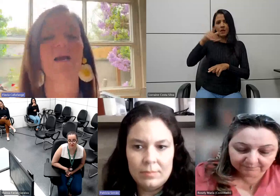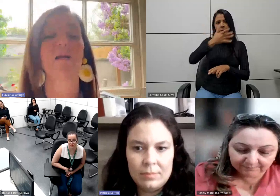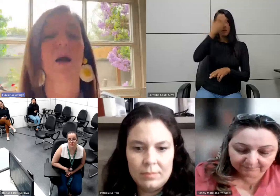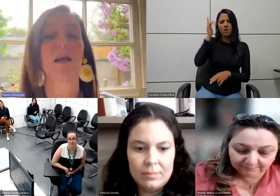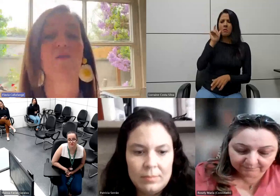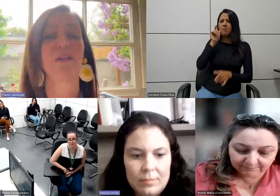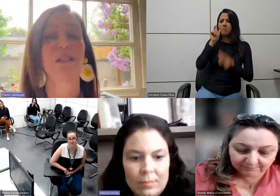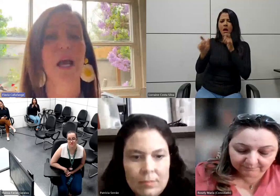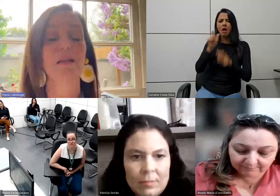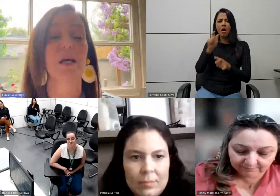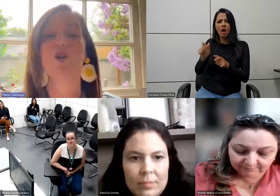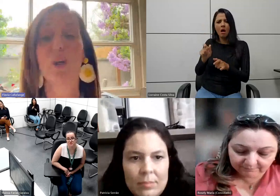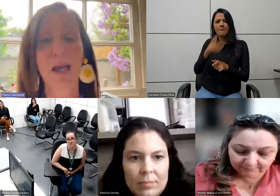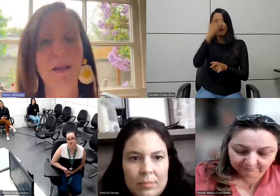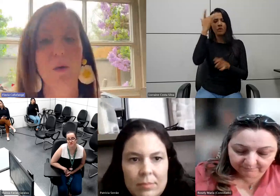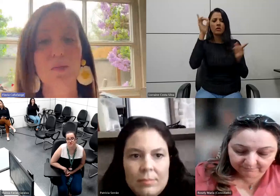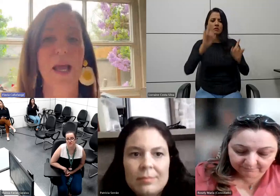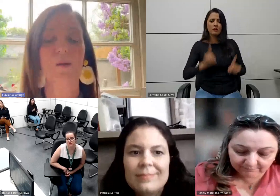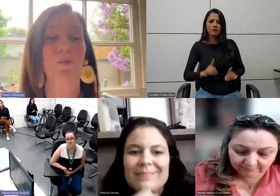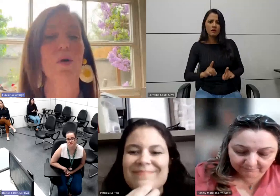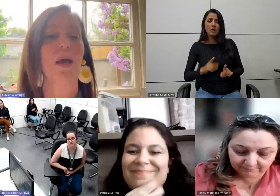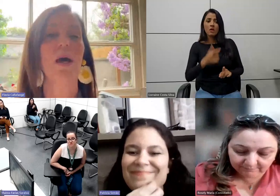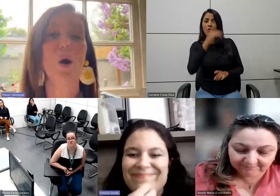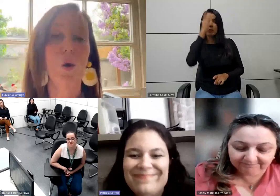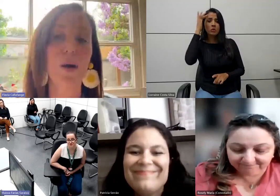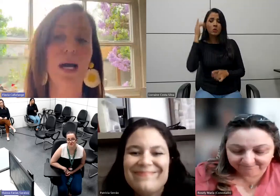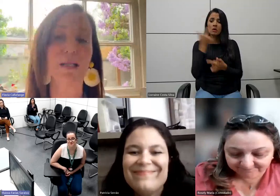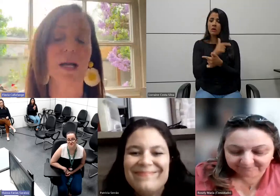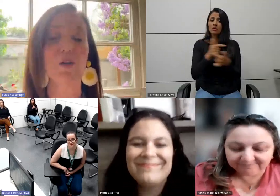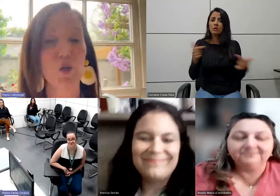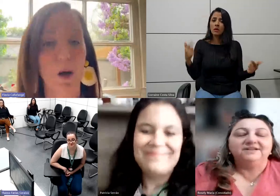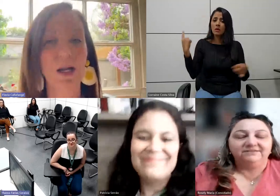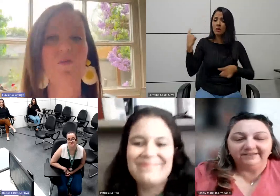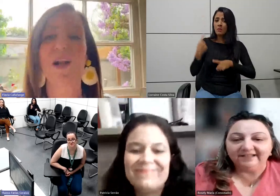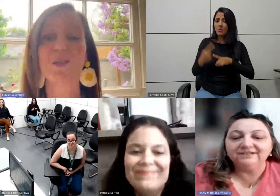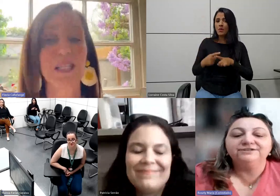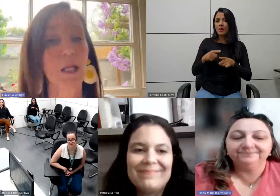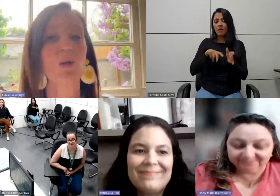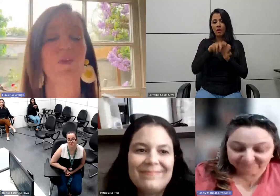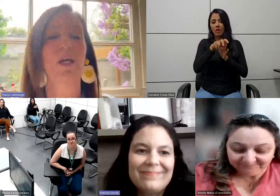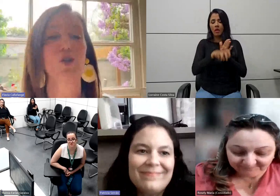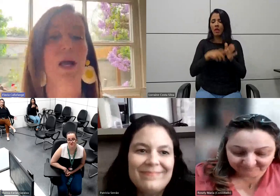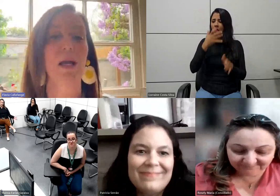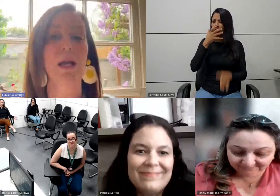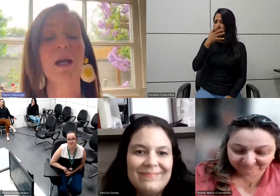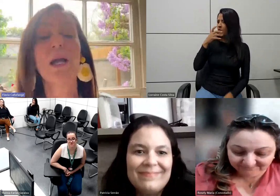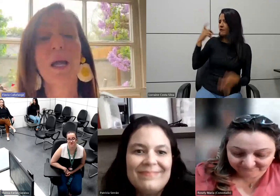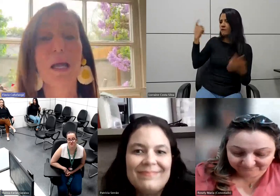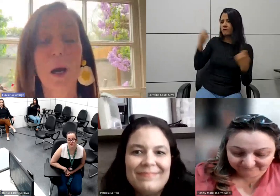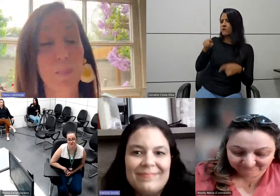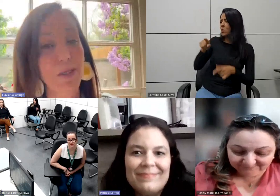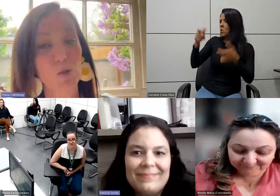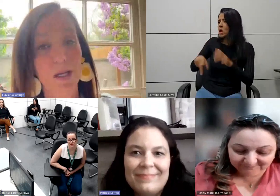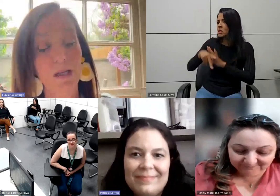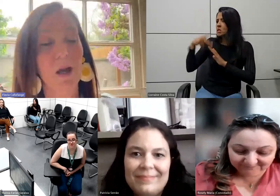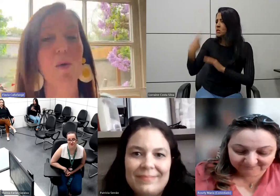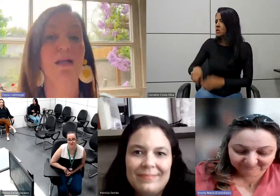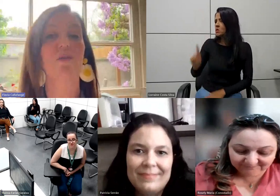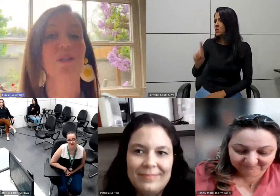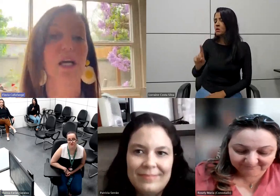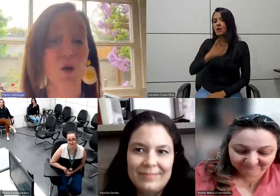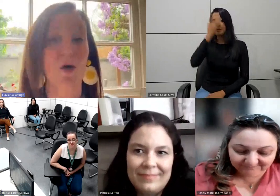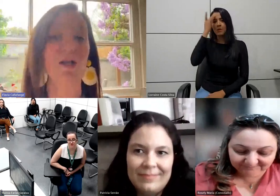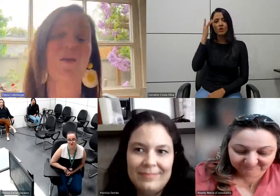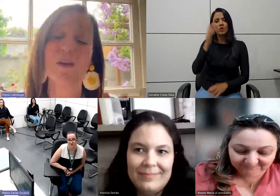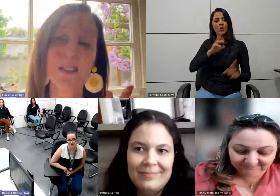de quem tem deficiência e de quem não tem, porque o cadeirante olha e fala você não deveria estar aí e a pessoa que